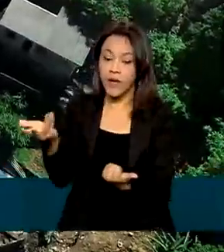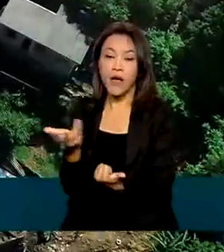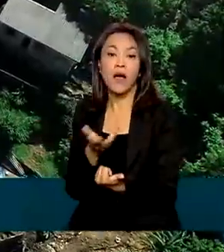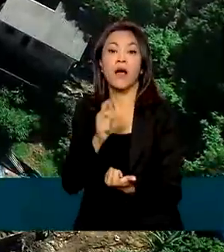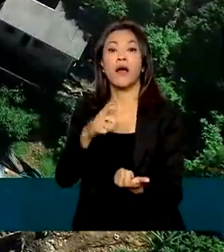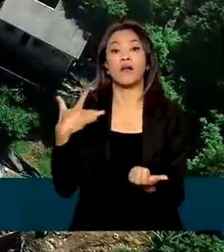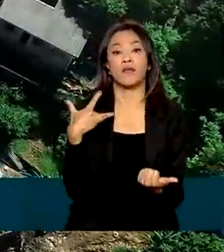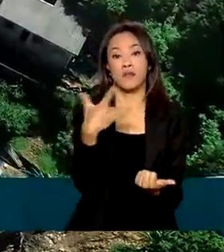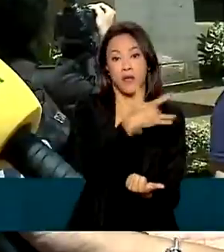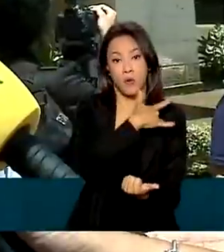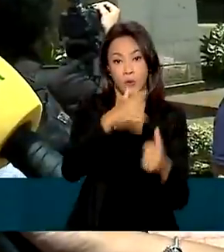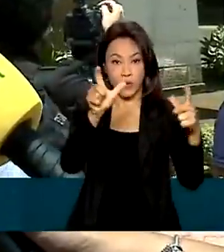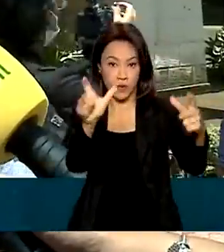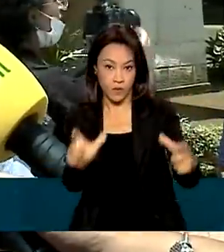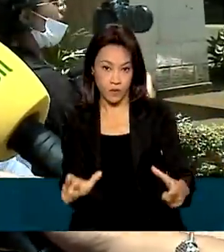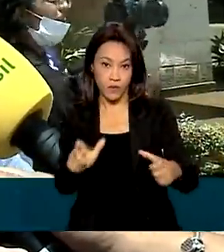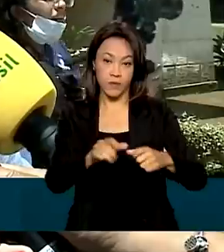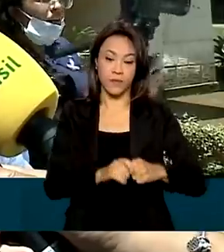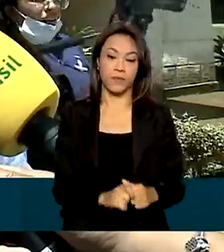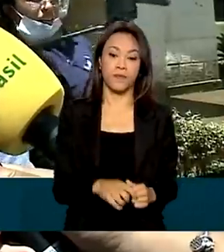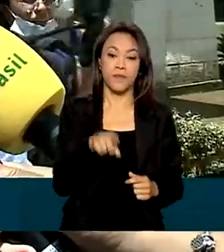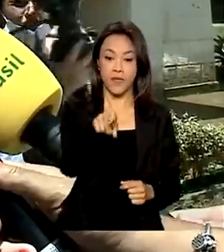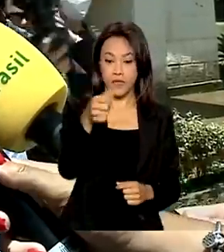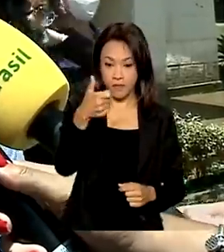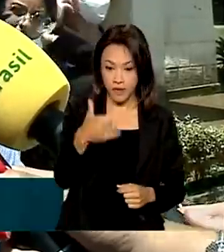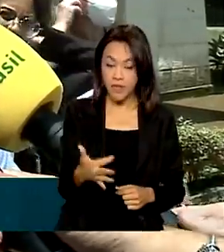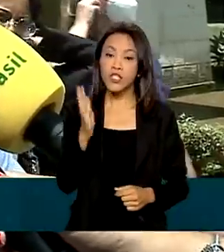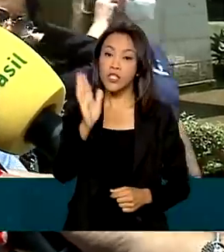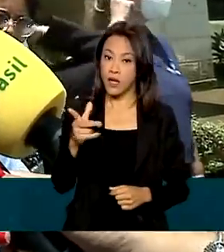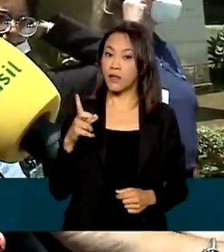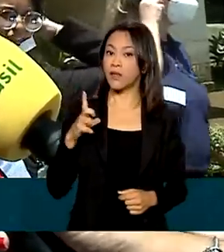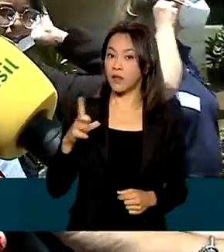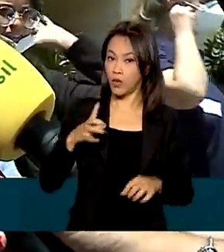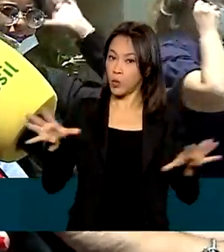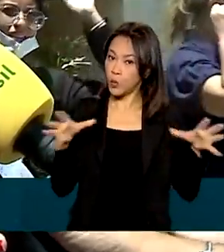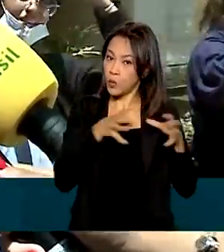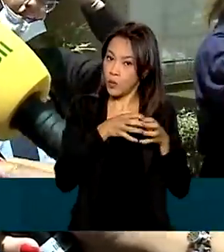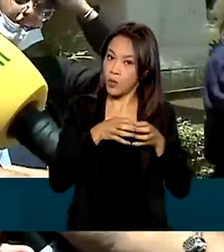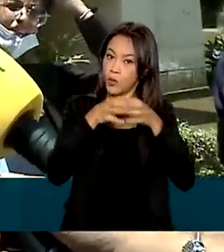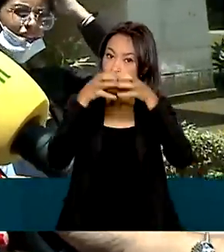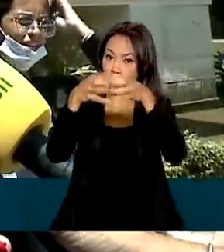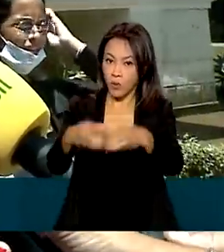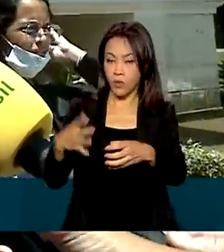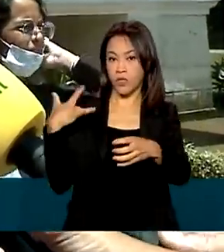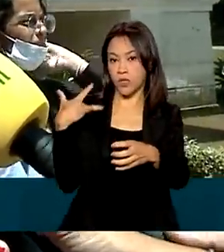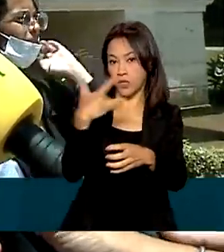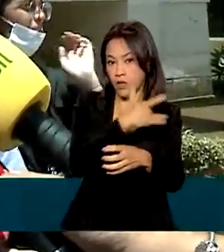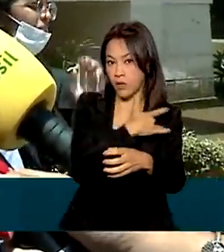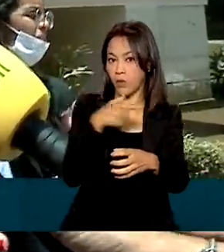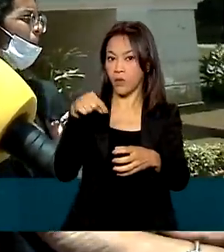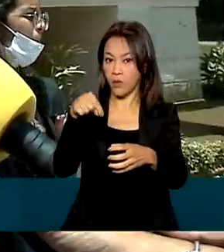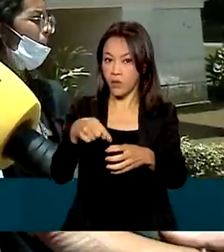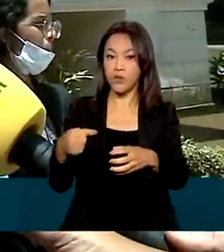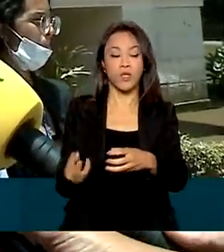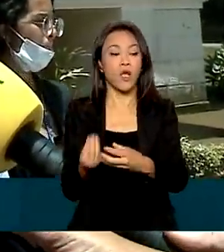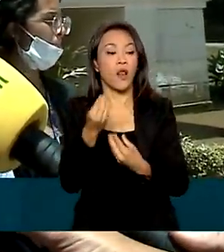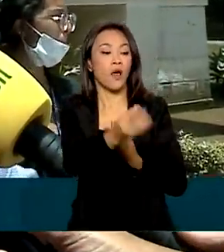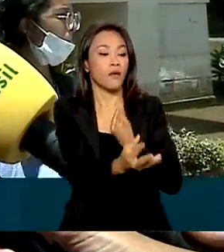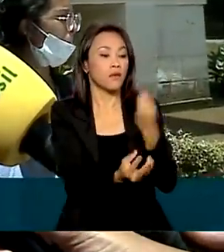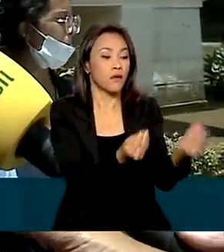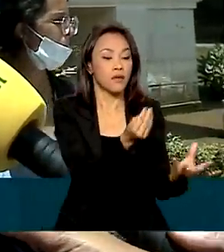Único de Saúde. Já há uma equipe do Ministério da Saúde aqui, da Secretaria de Vigilância e Saúde, trazendo os insumos